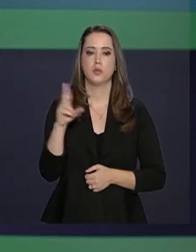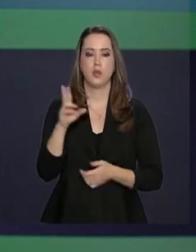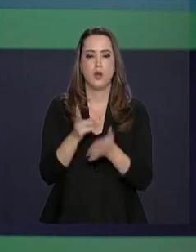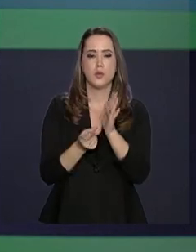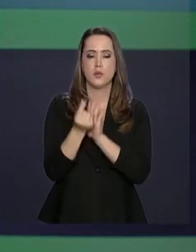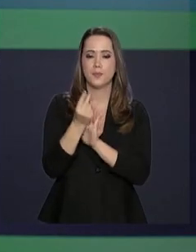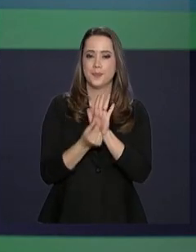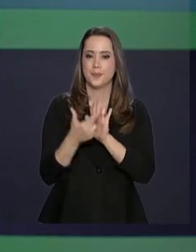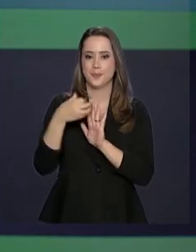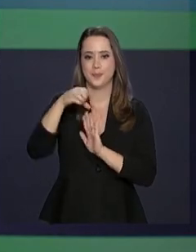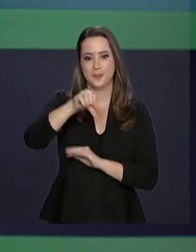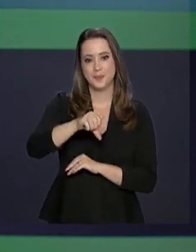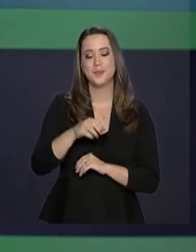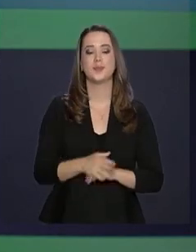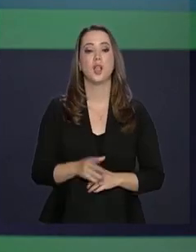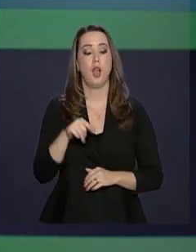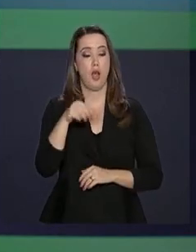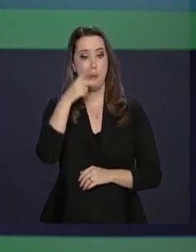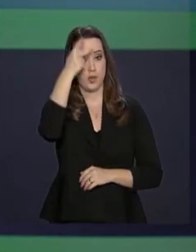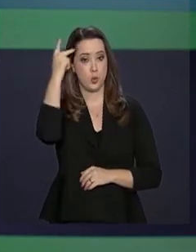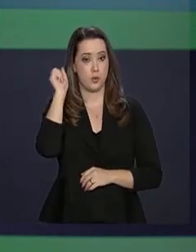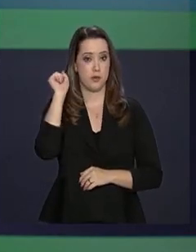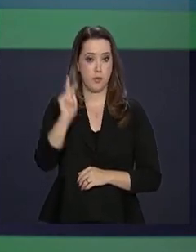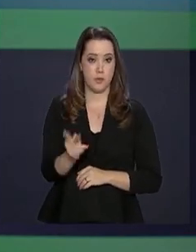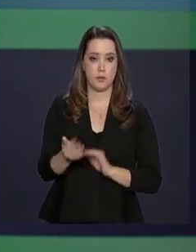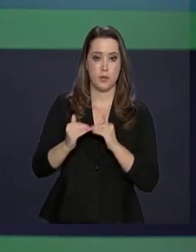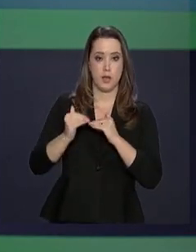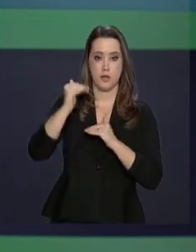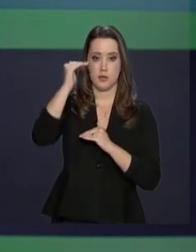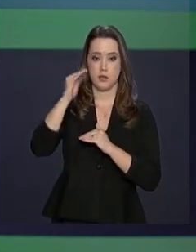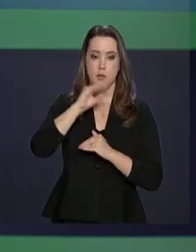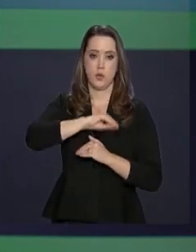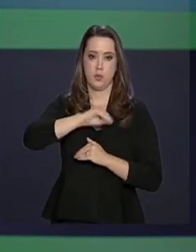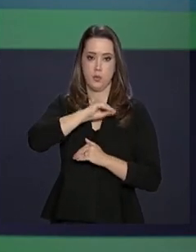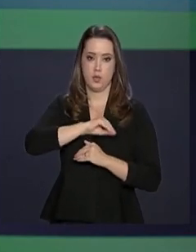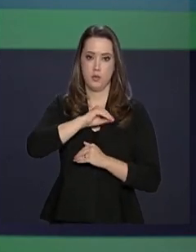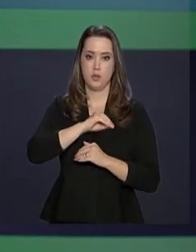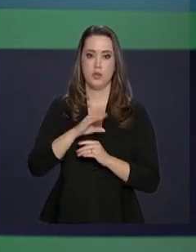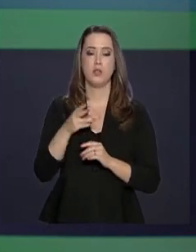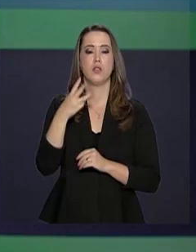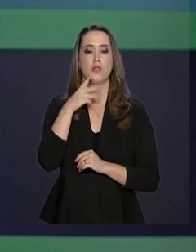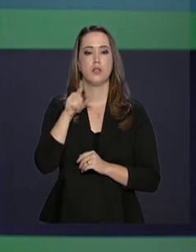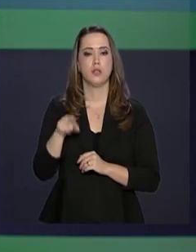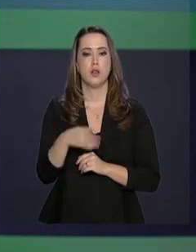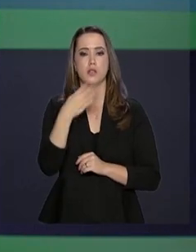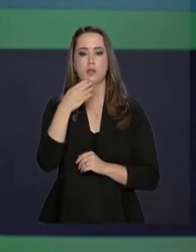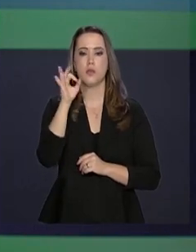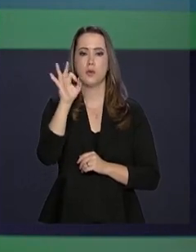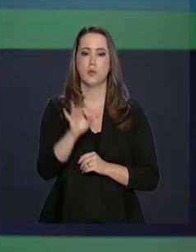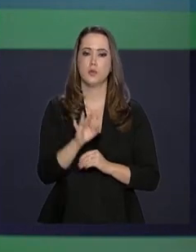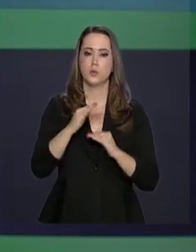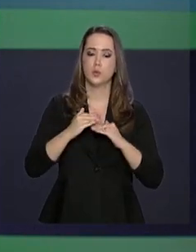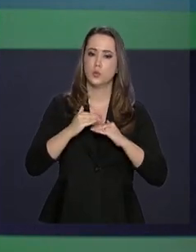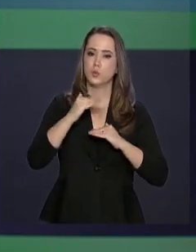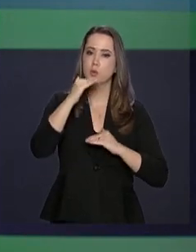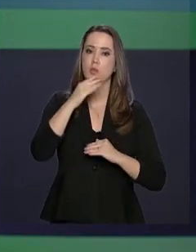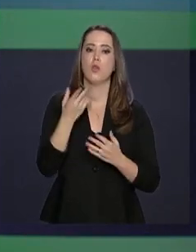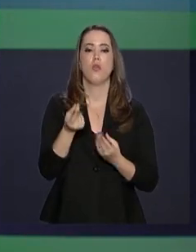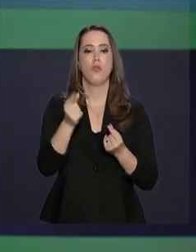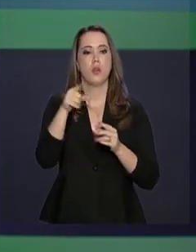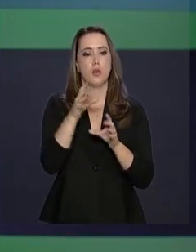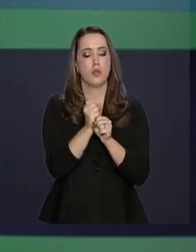União em 2019. Aposentados que recebem acima do salário mínimo tem 3,4% de reajuste.